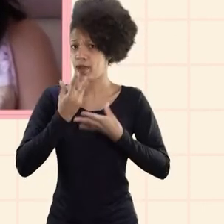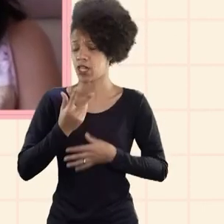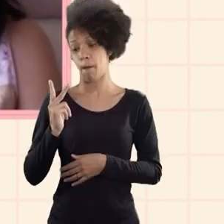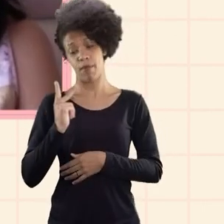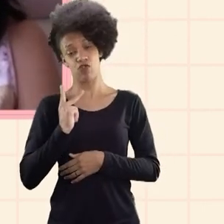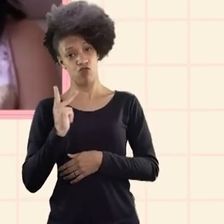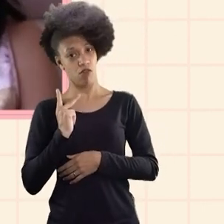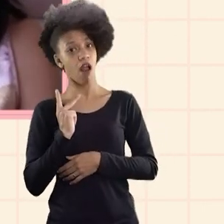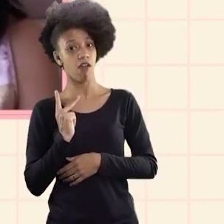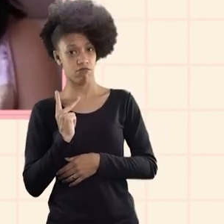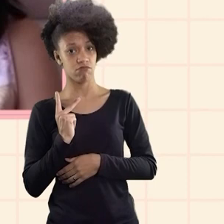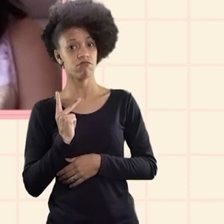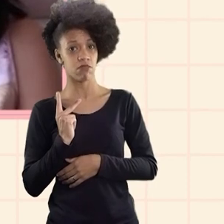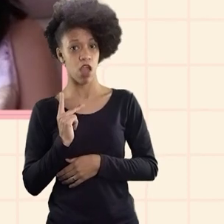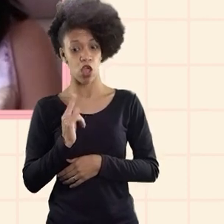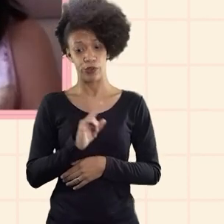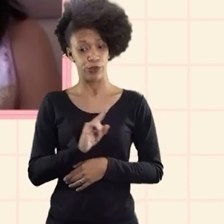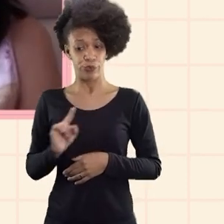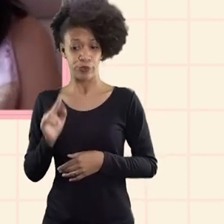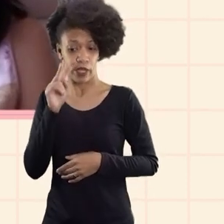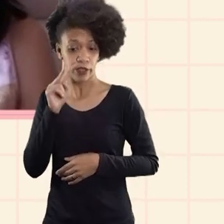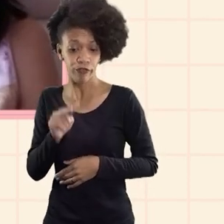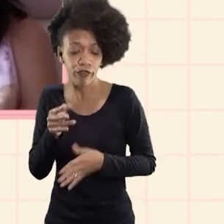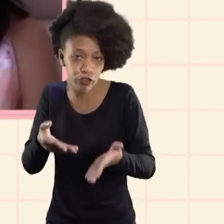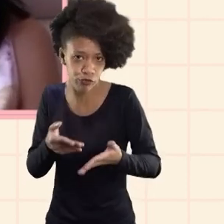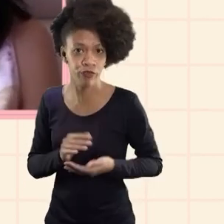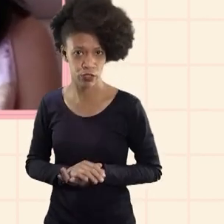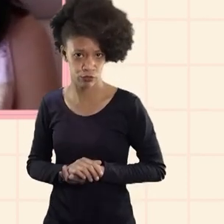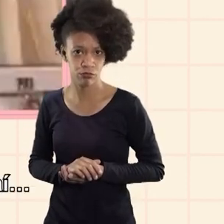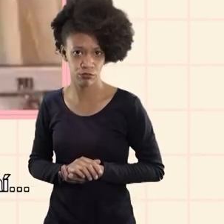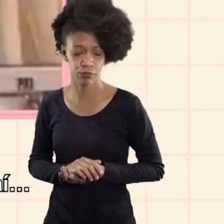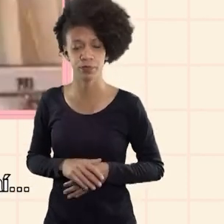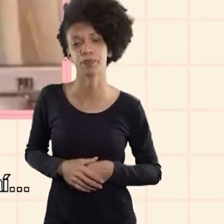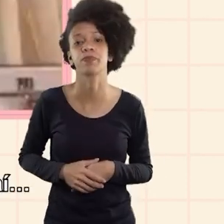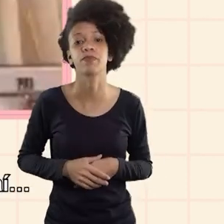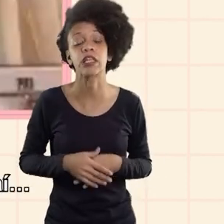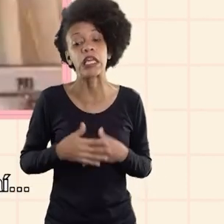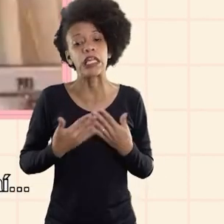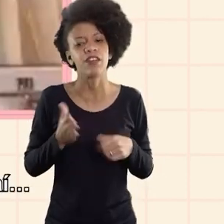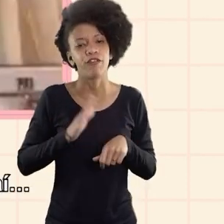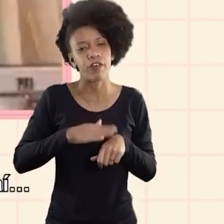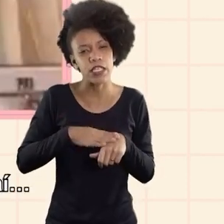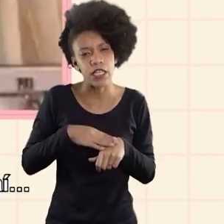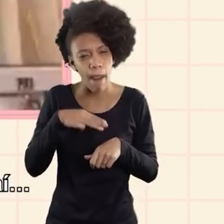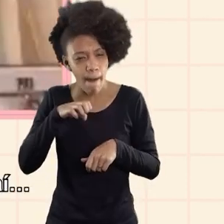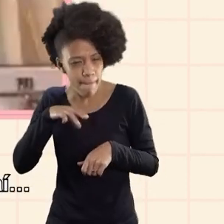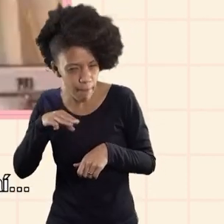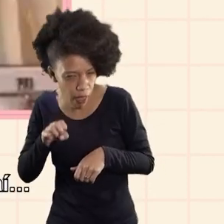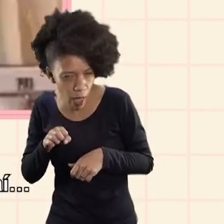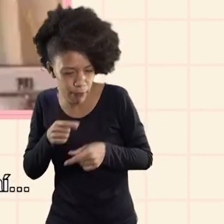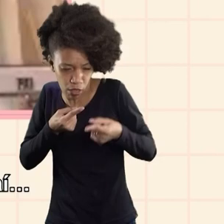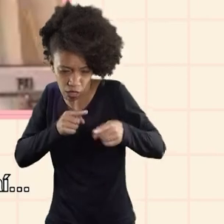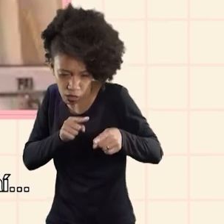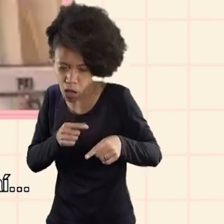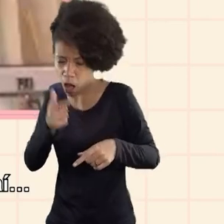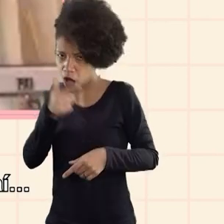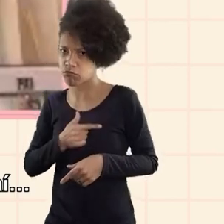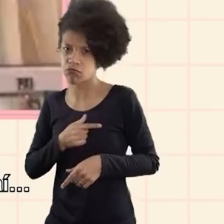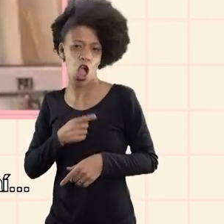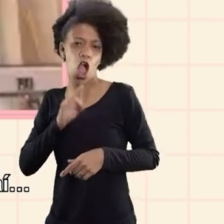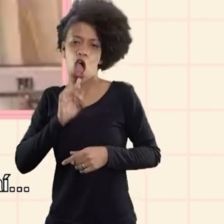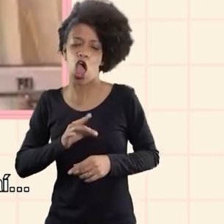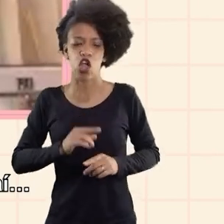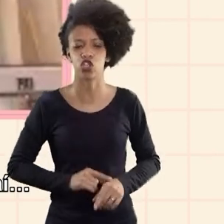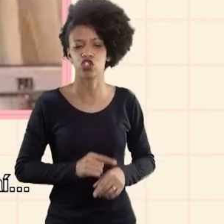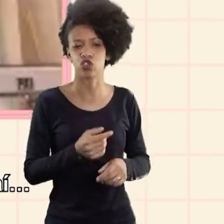informação pessoal da pessoa que a pessoa não quer que digam e fazerem memes ruins meus eu